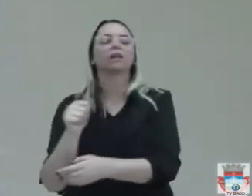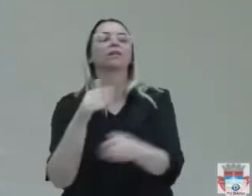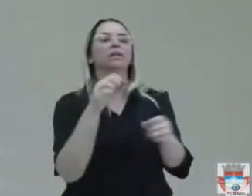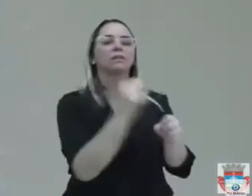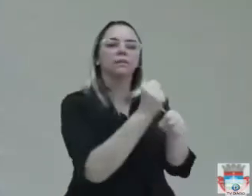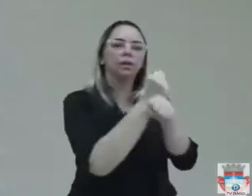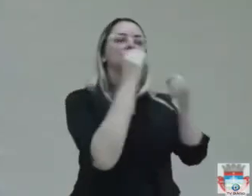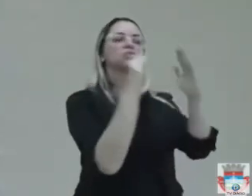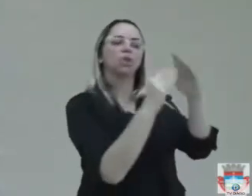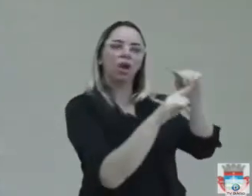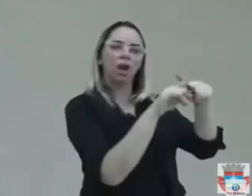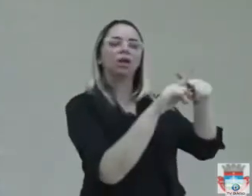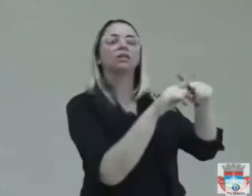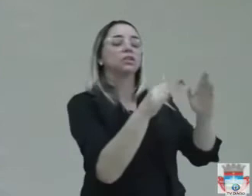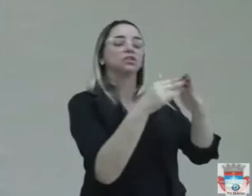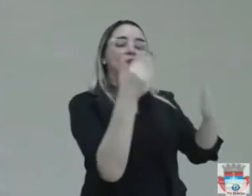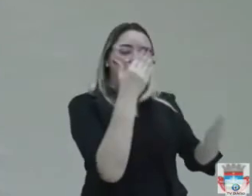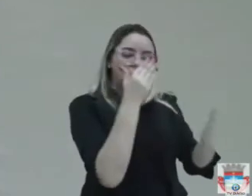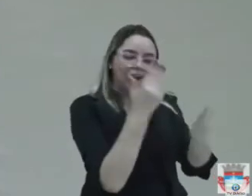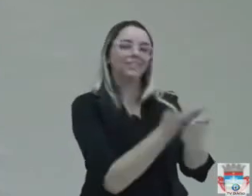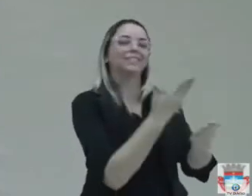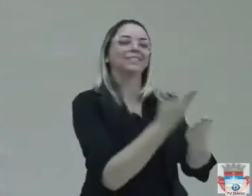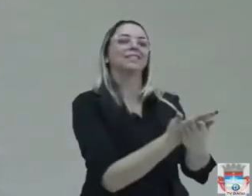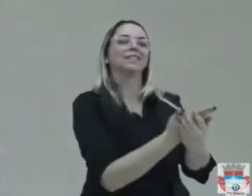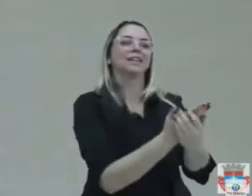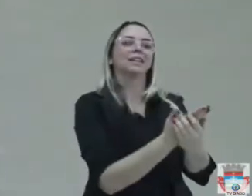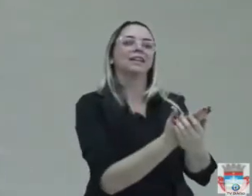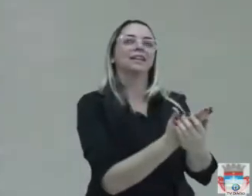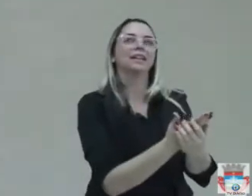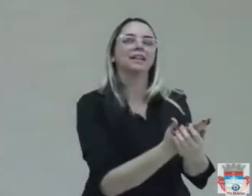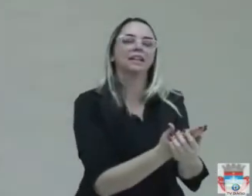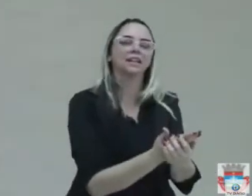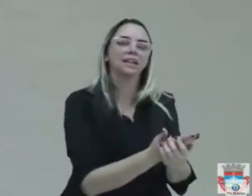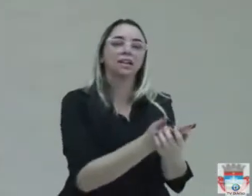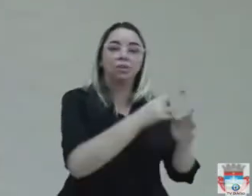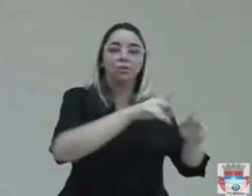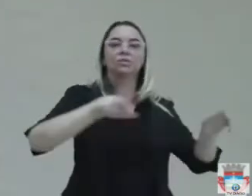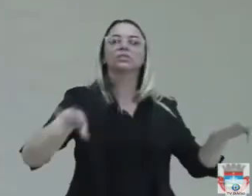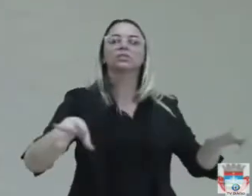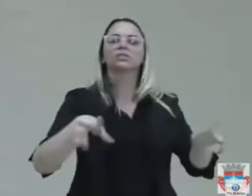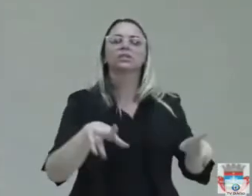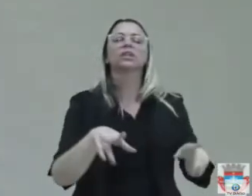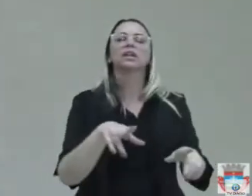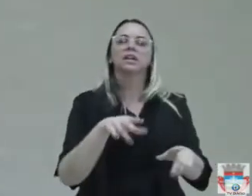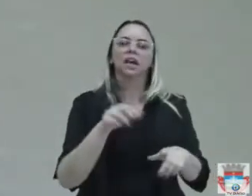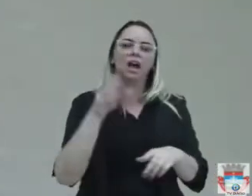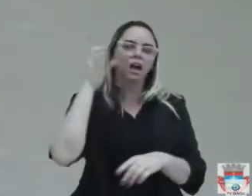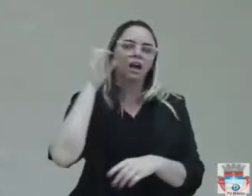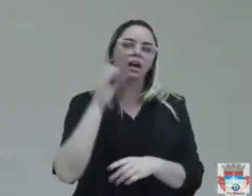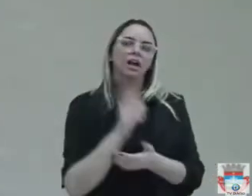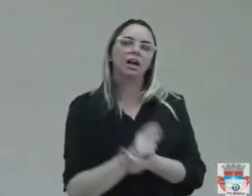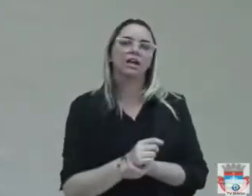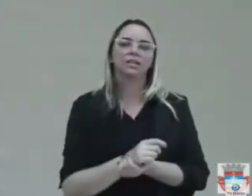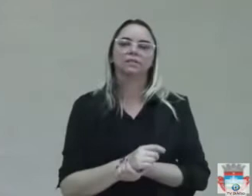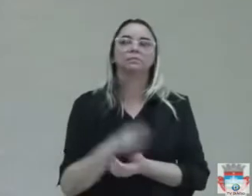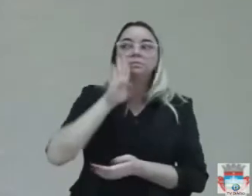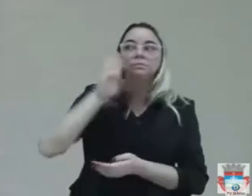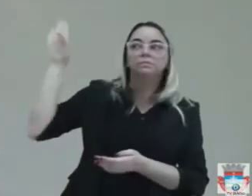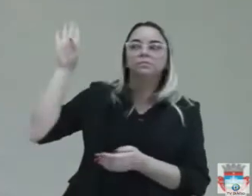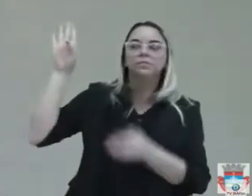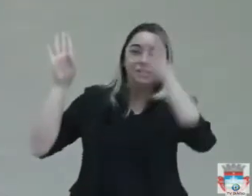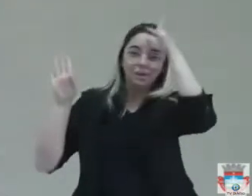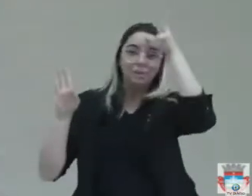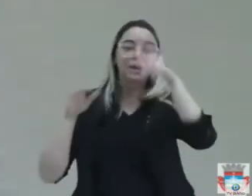para essa juventude ter um conforto melhor nas salas de aula. Vou votar na candidata de São Bento do Una, mulher